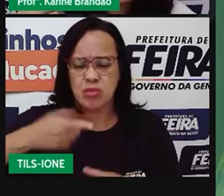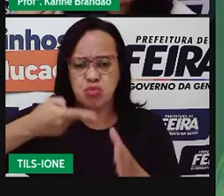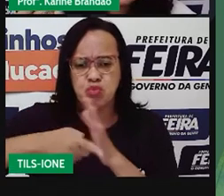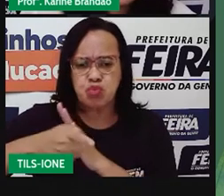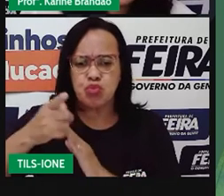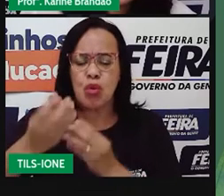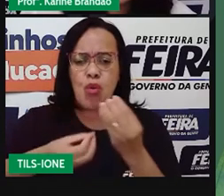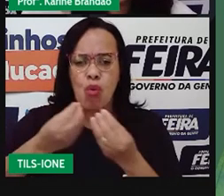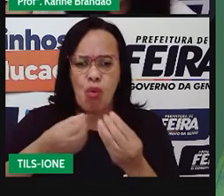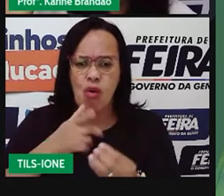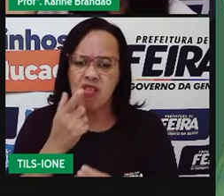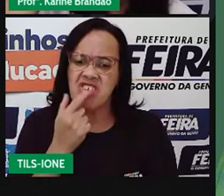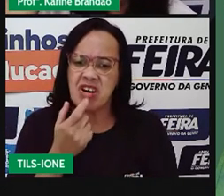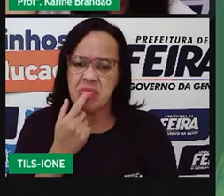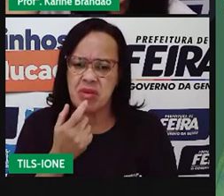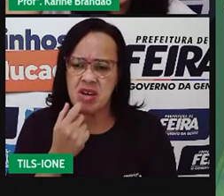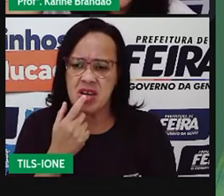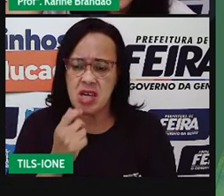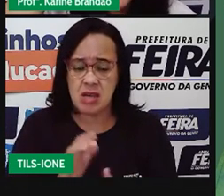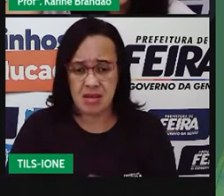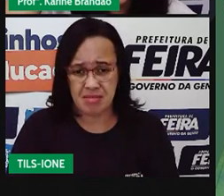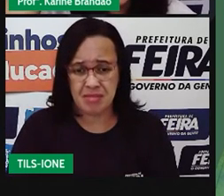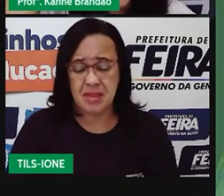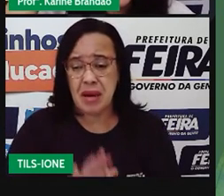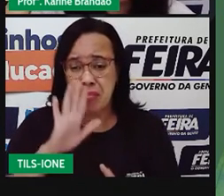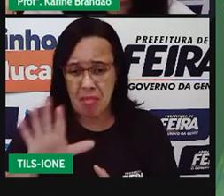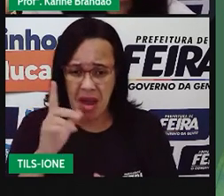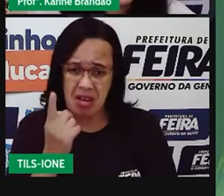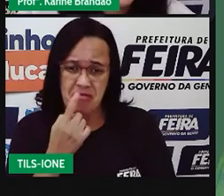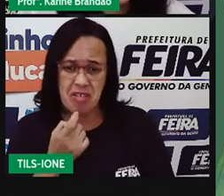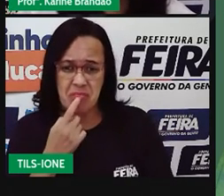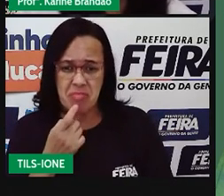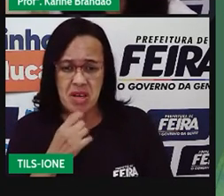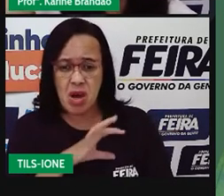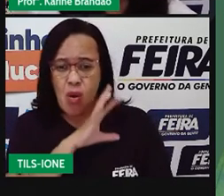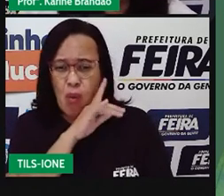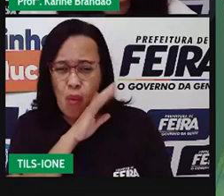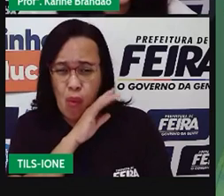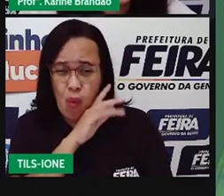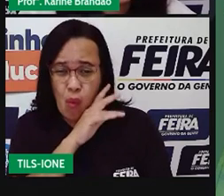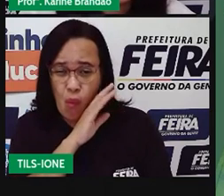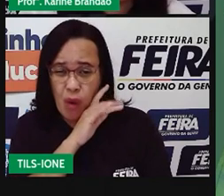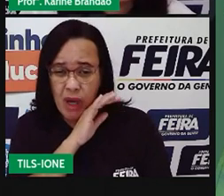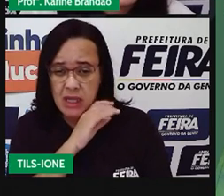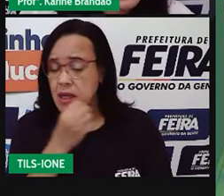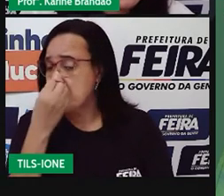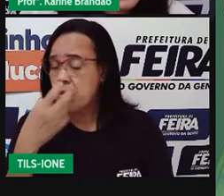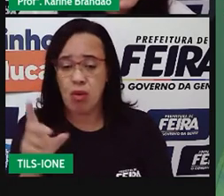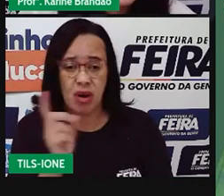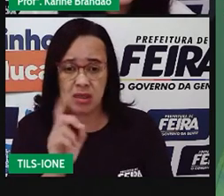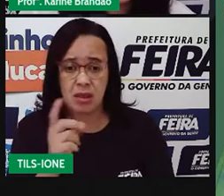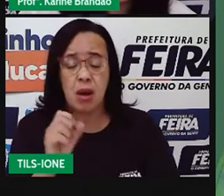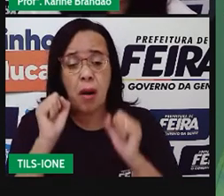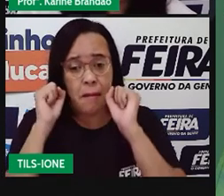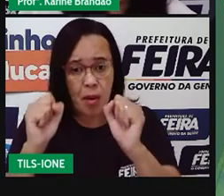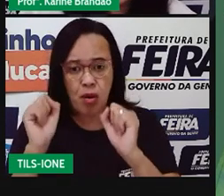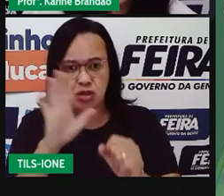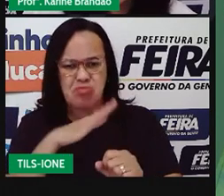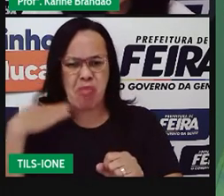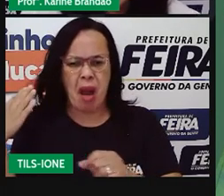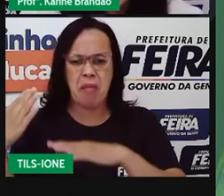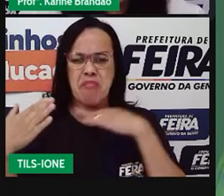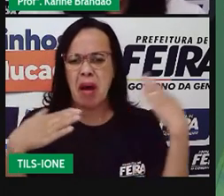inibindo o crescimento. Elas são tóxicas pra peixes e pra outros seres vivos no mar. Então, o